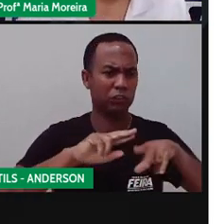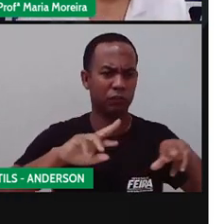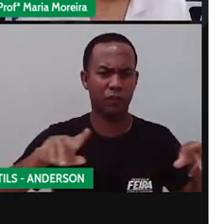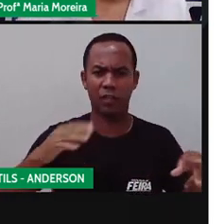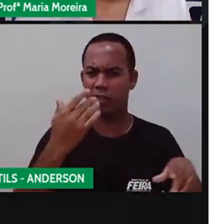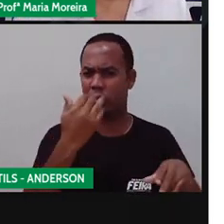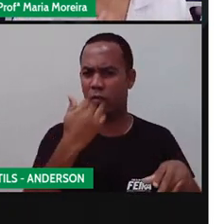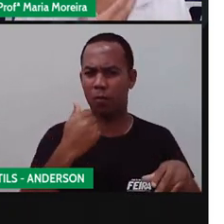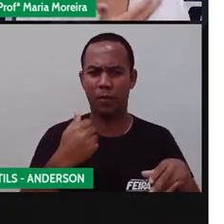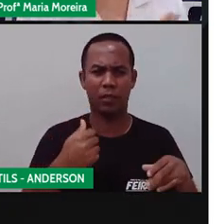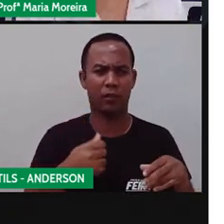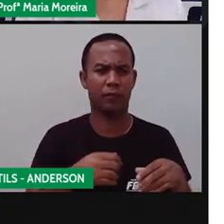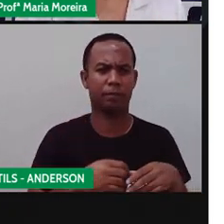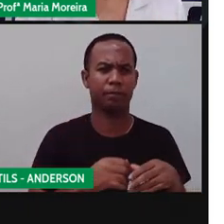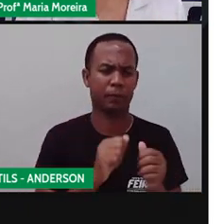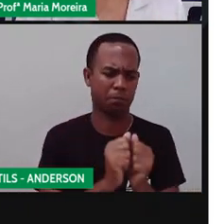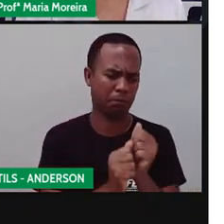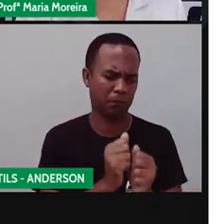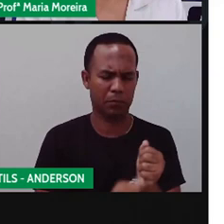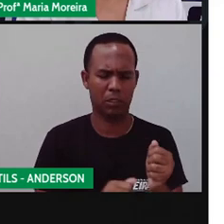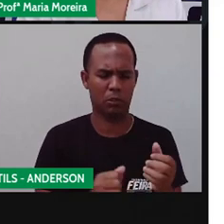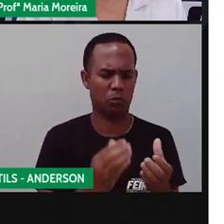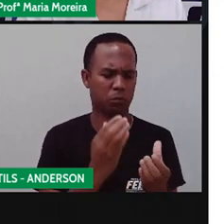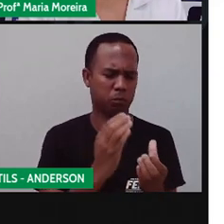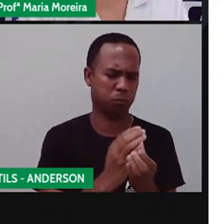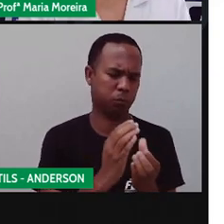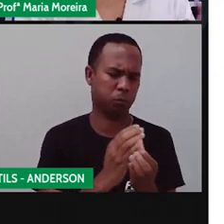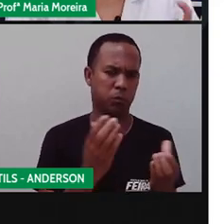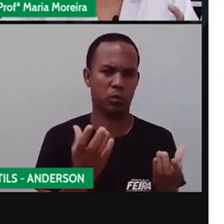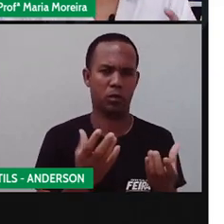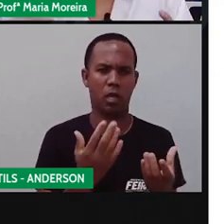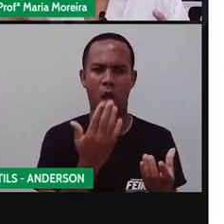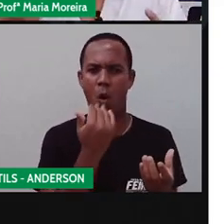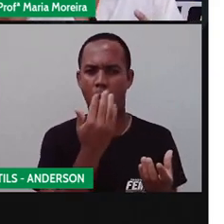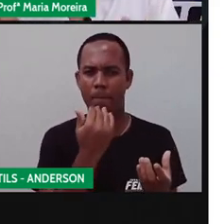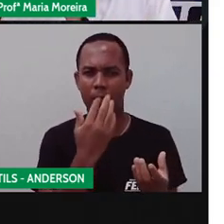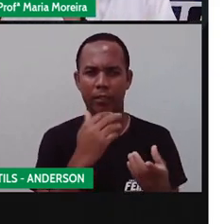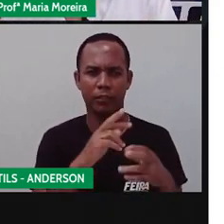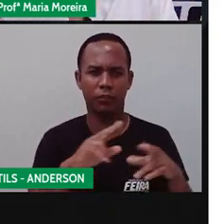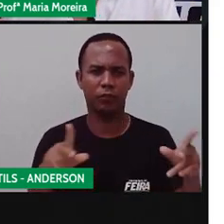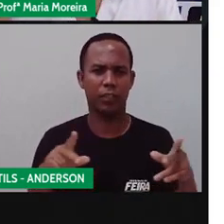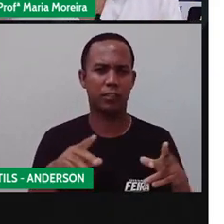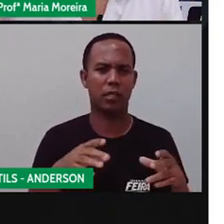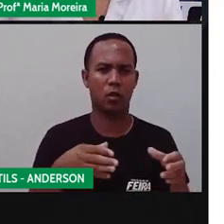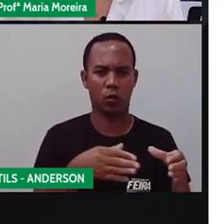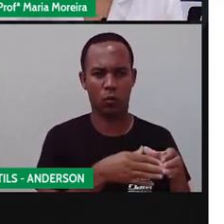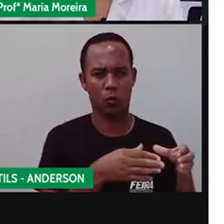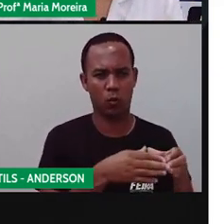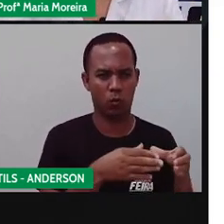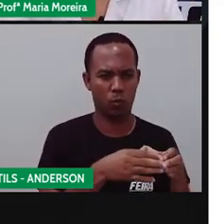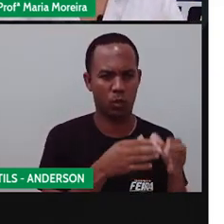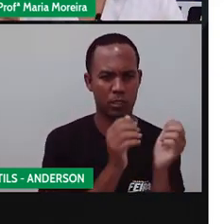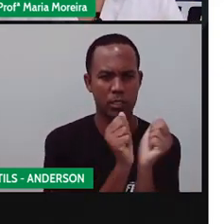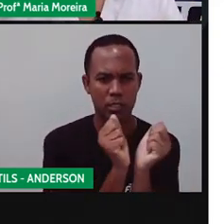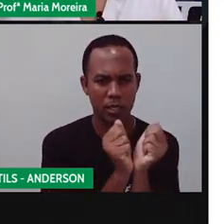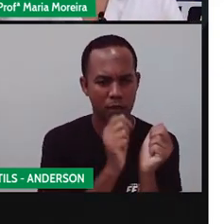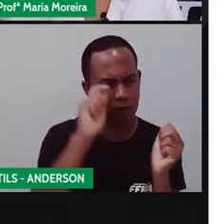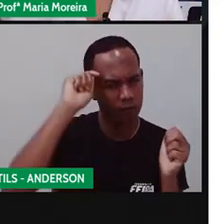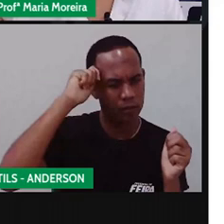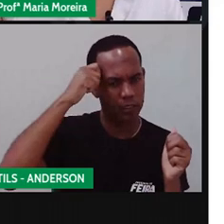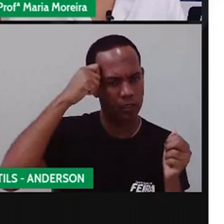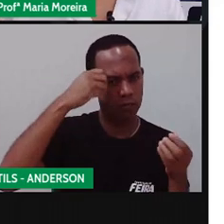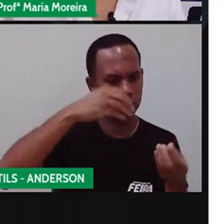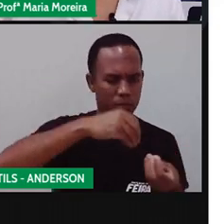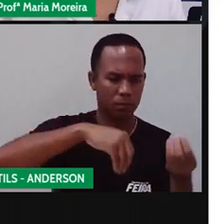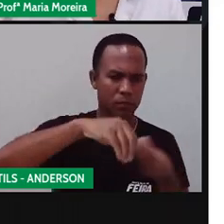foi falando aqui? As plantas medicinais que a Pro falou. Então, os negros, eles adaptaram, recriaram pratos e recriaram também